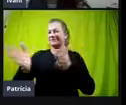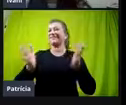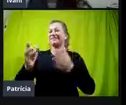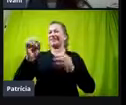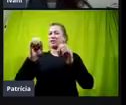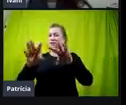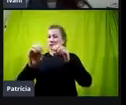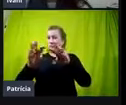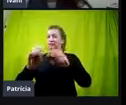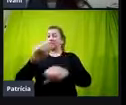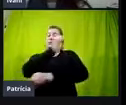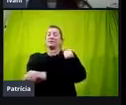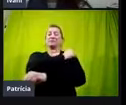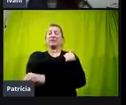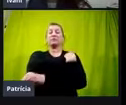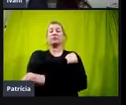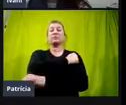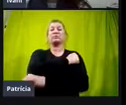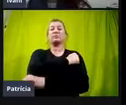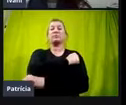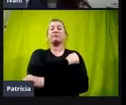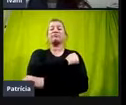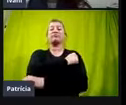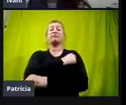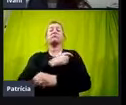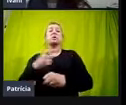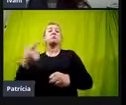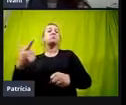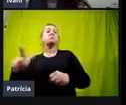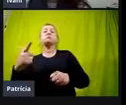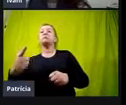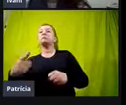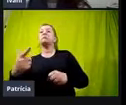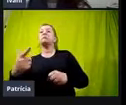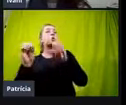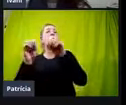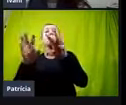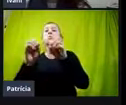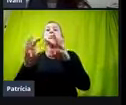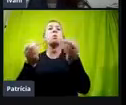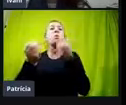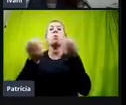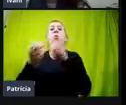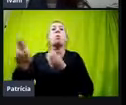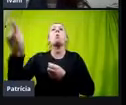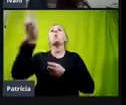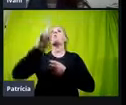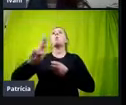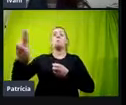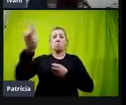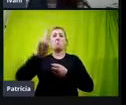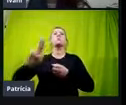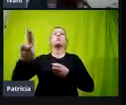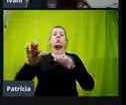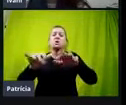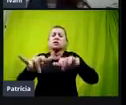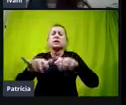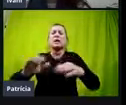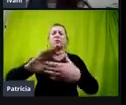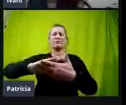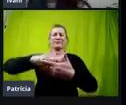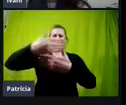alunos, e aí ninguém nunca ensinou o aluno a utilizar o computador, o teclado do computador,